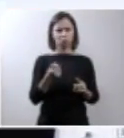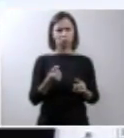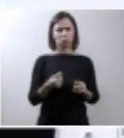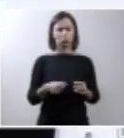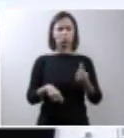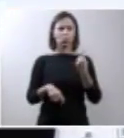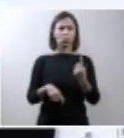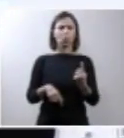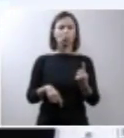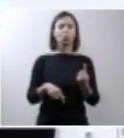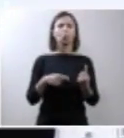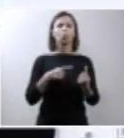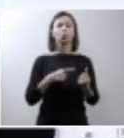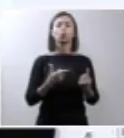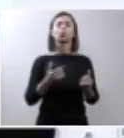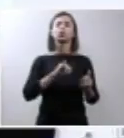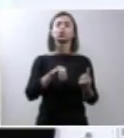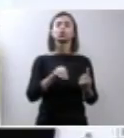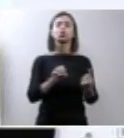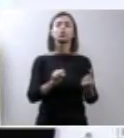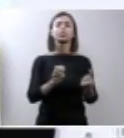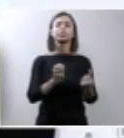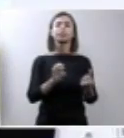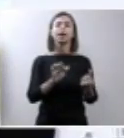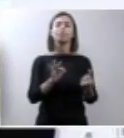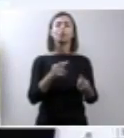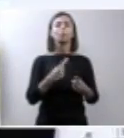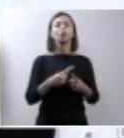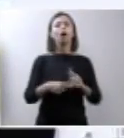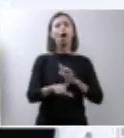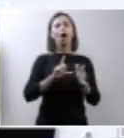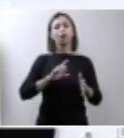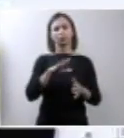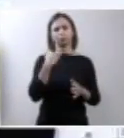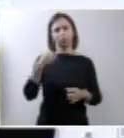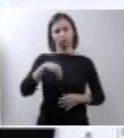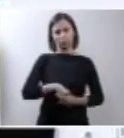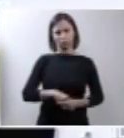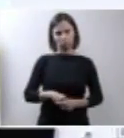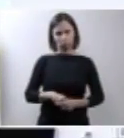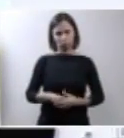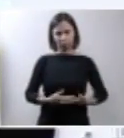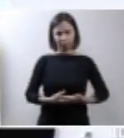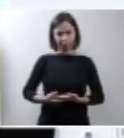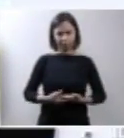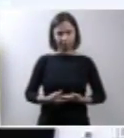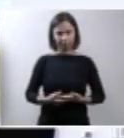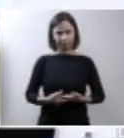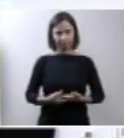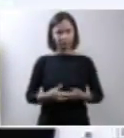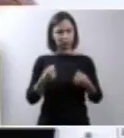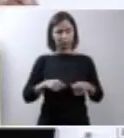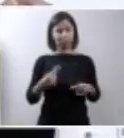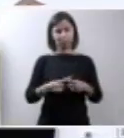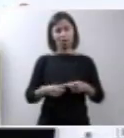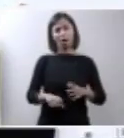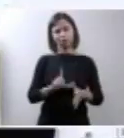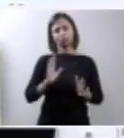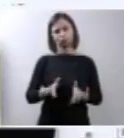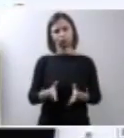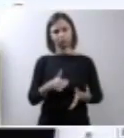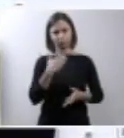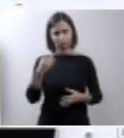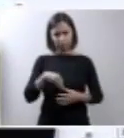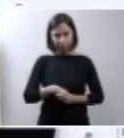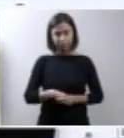interrompeu, Josefa, porque o feto veio a falecer antes. Ou seja, nós